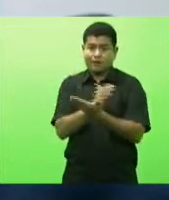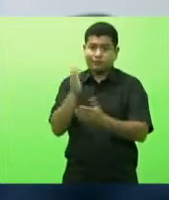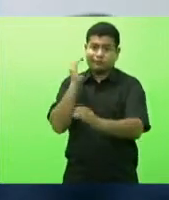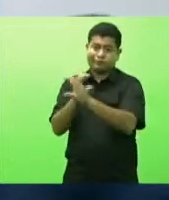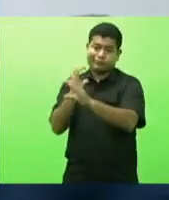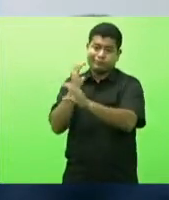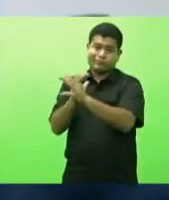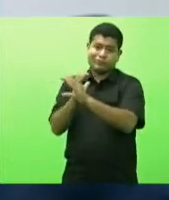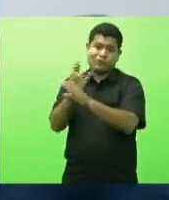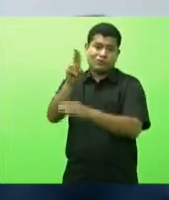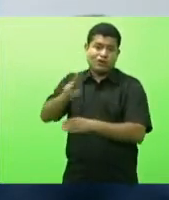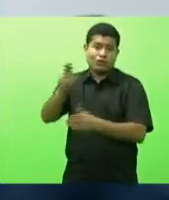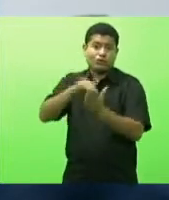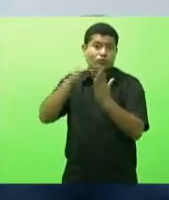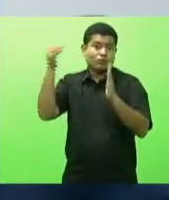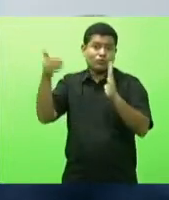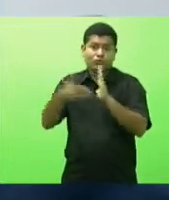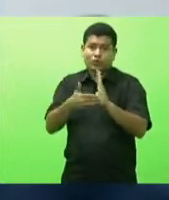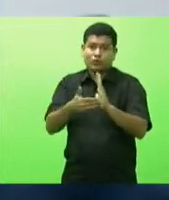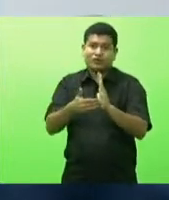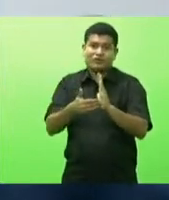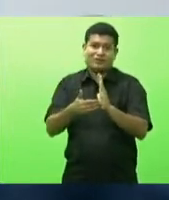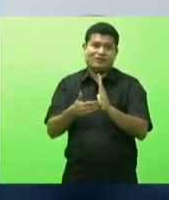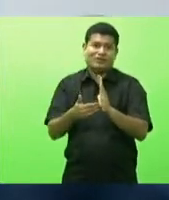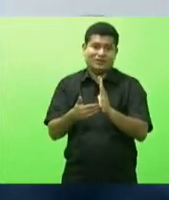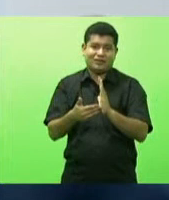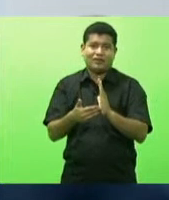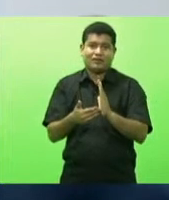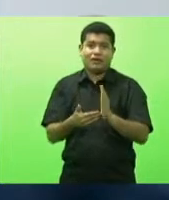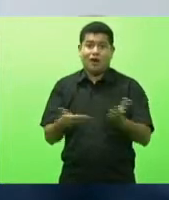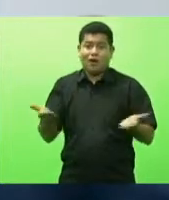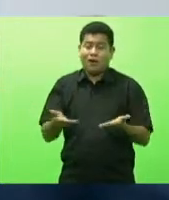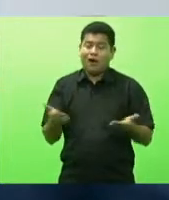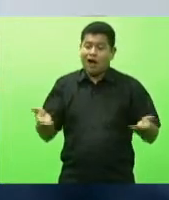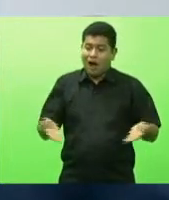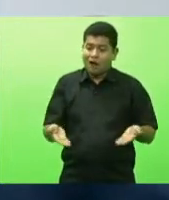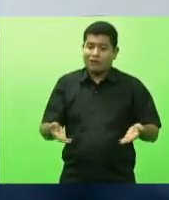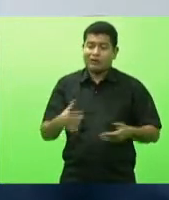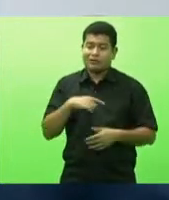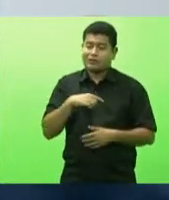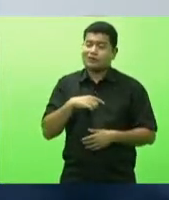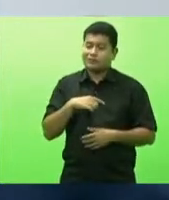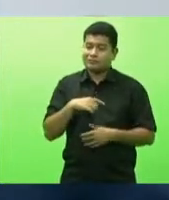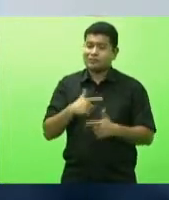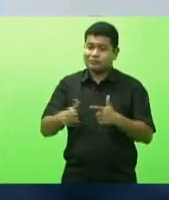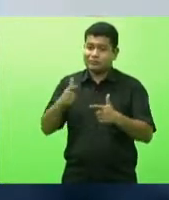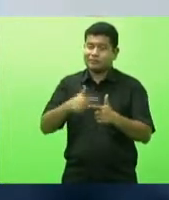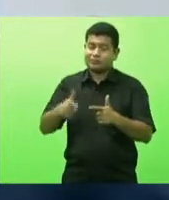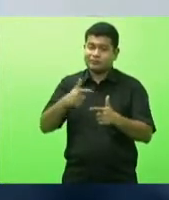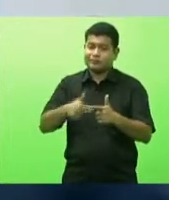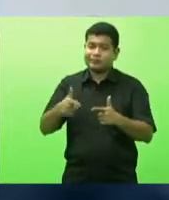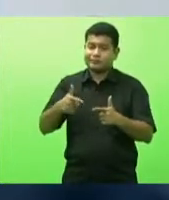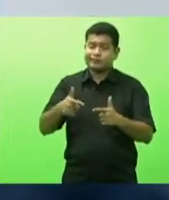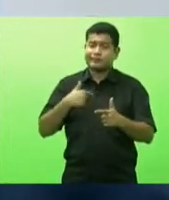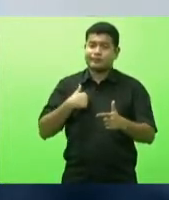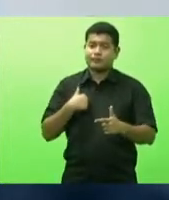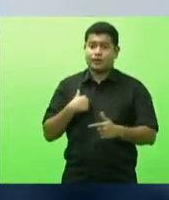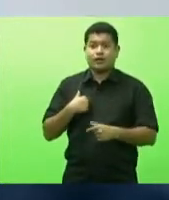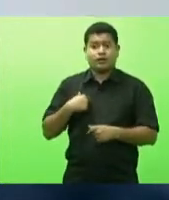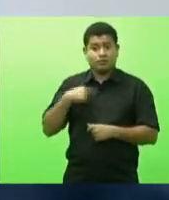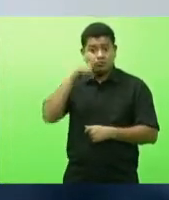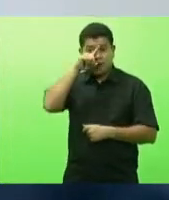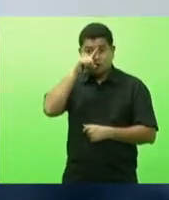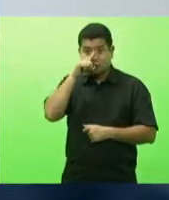todas as doses não guardaram a dose 2 e hoje estão tendo algumas dificuldades que são bem importantes o risco inclusive de se perder